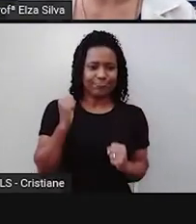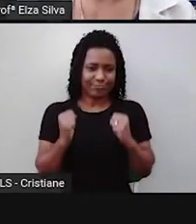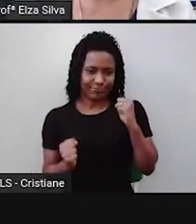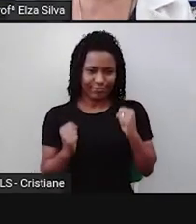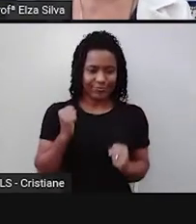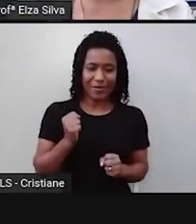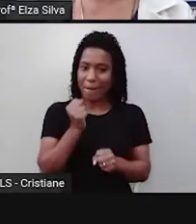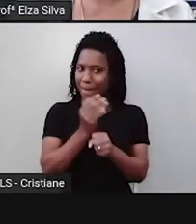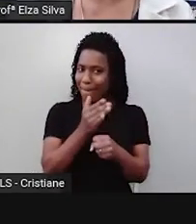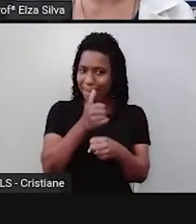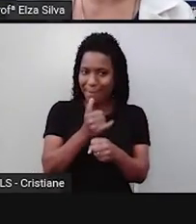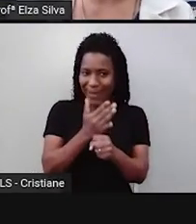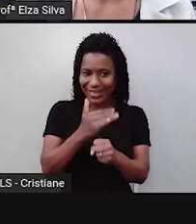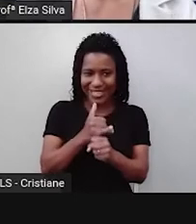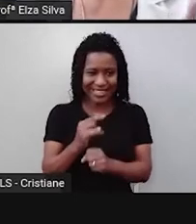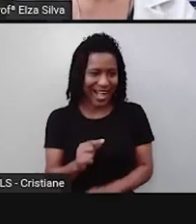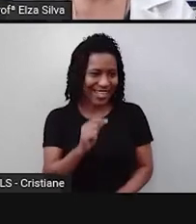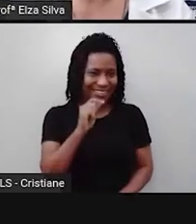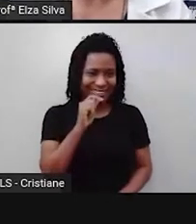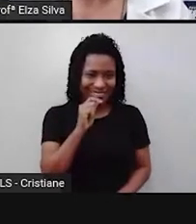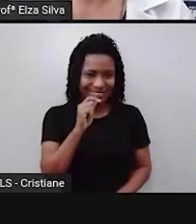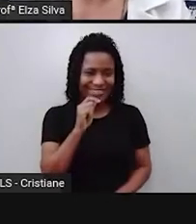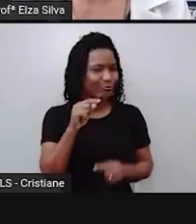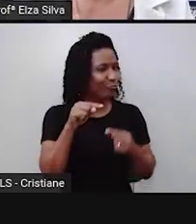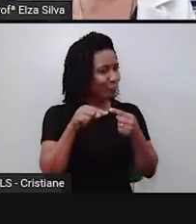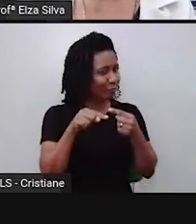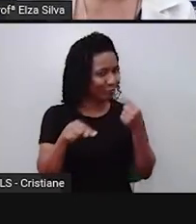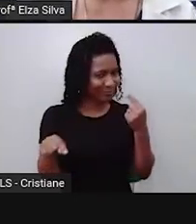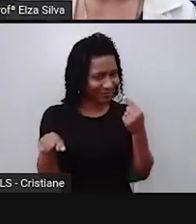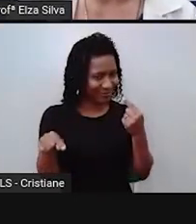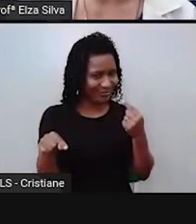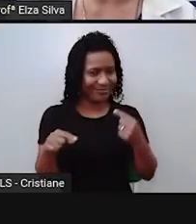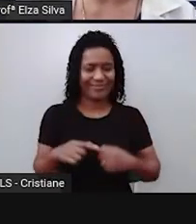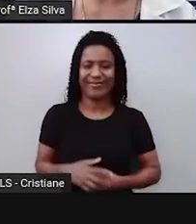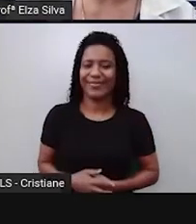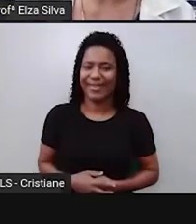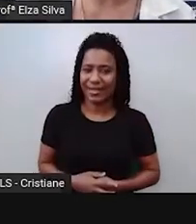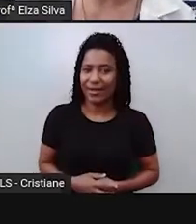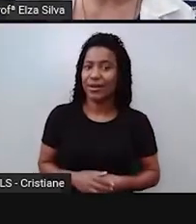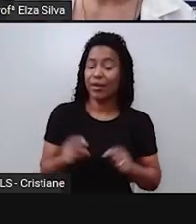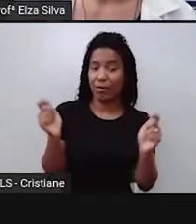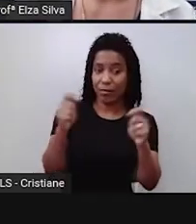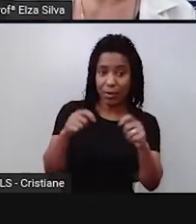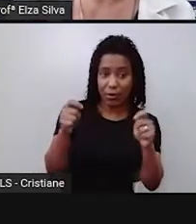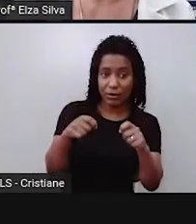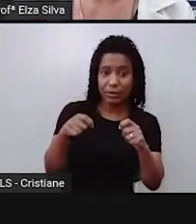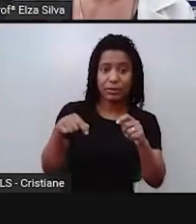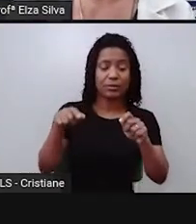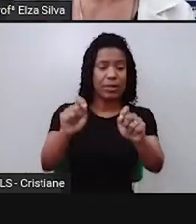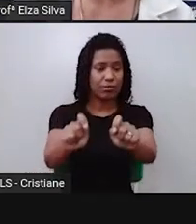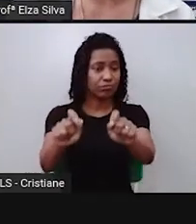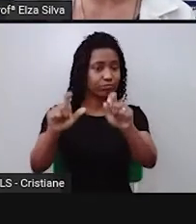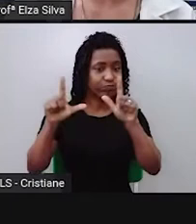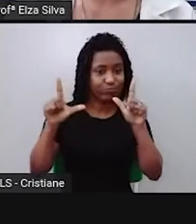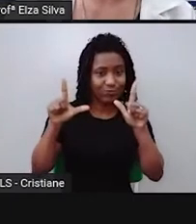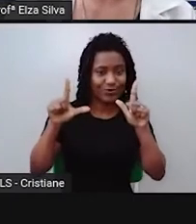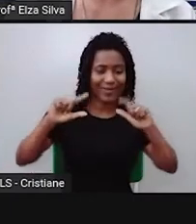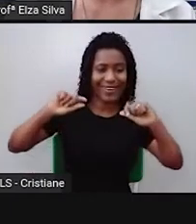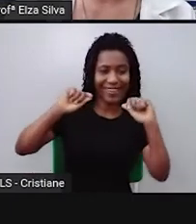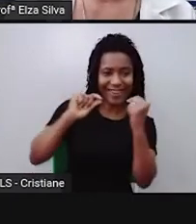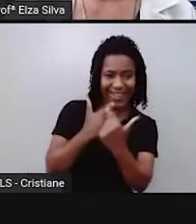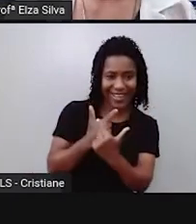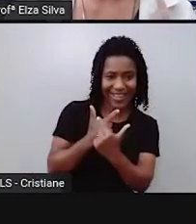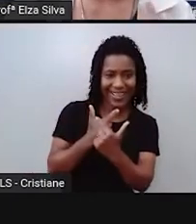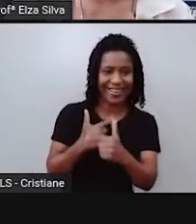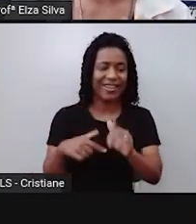batata frita não combina. E vocês também podem encontrar os memes em um bloco de texto. Como este